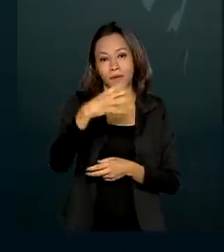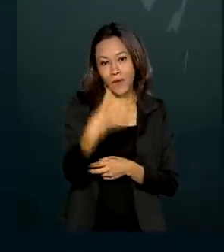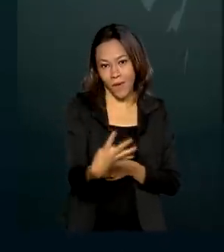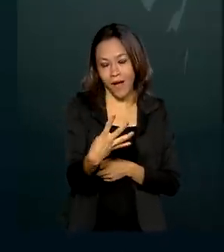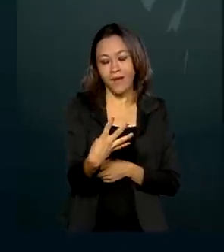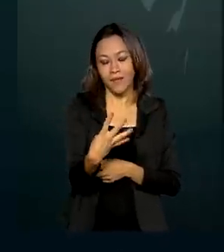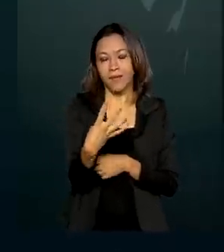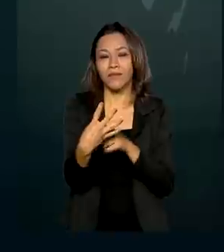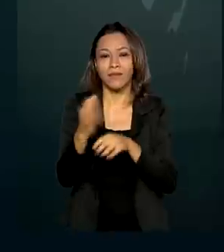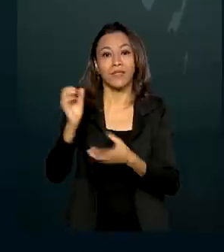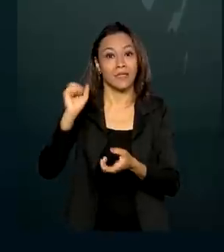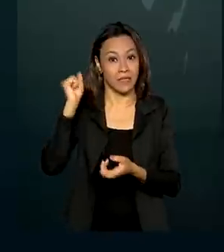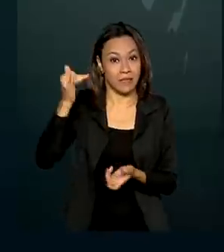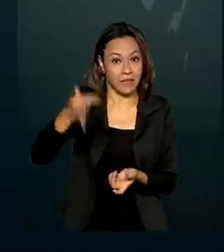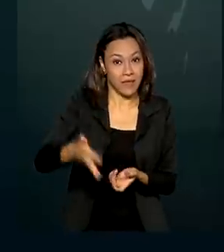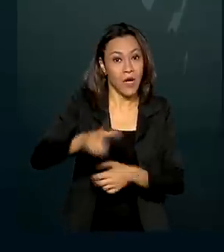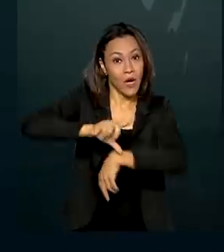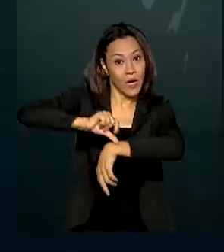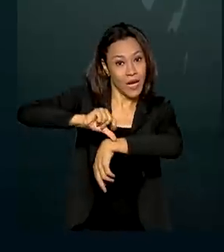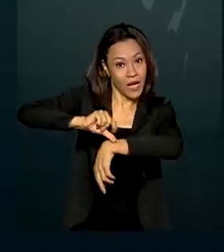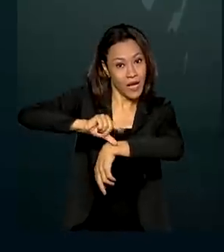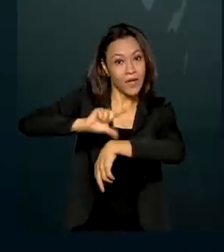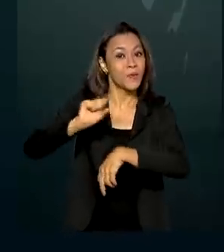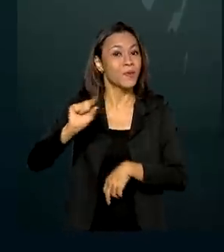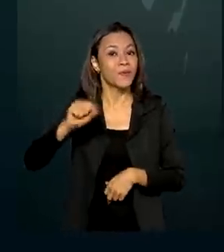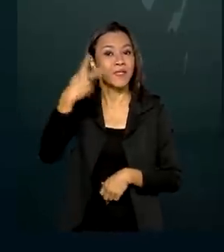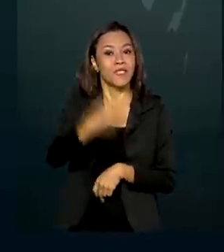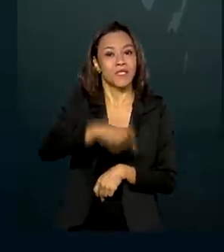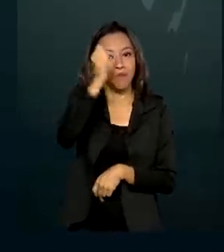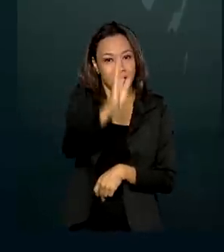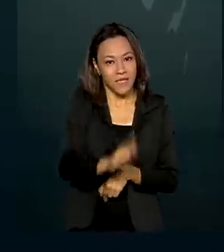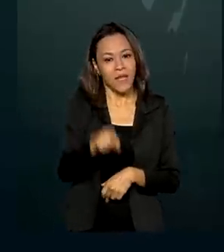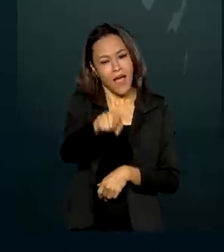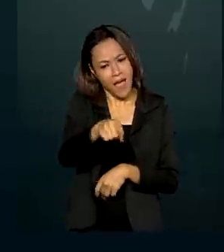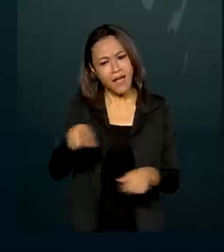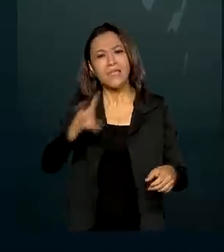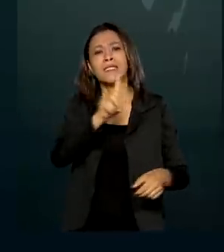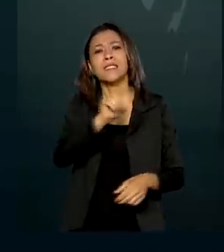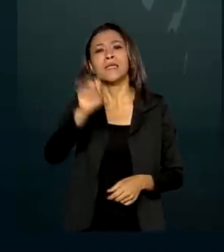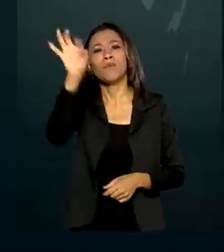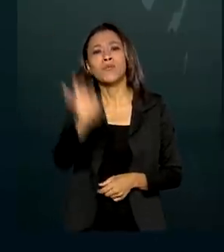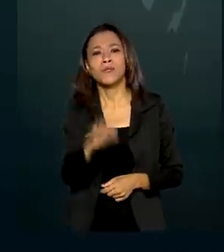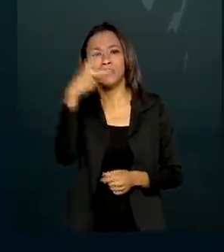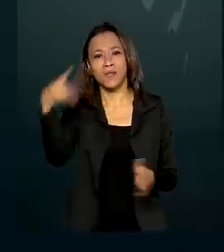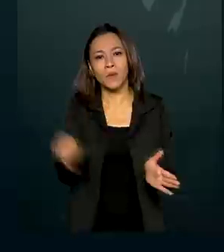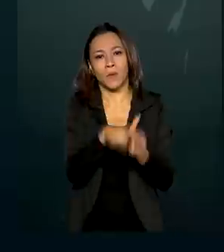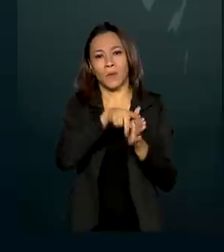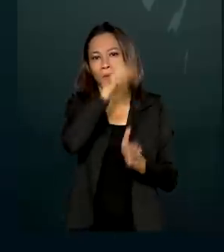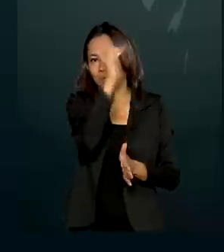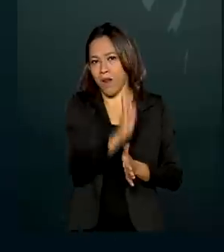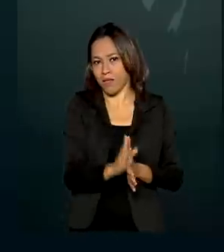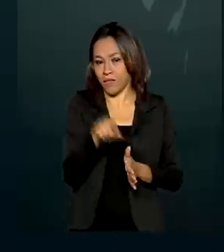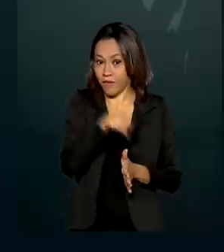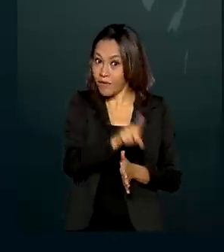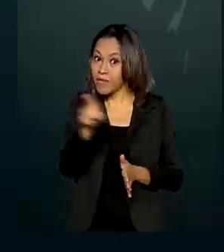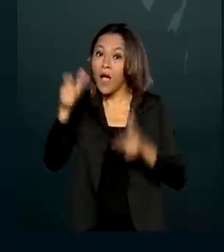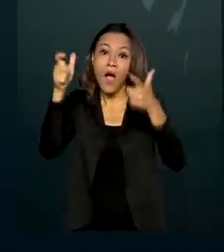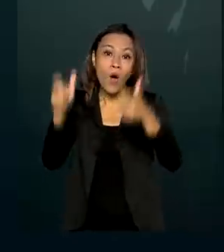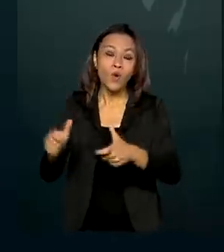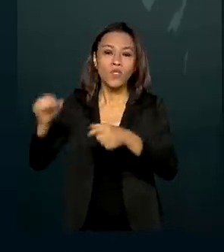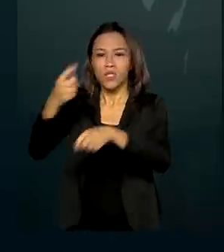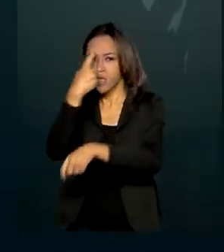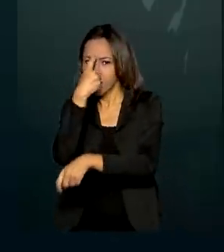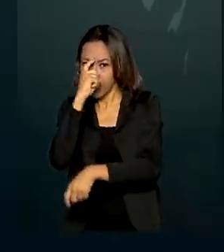horário de Brasília, o primeiro satélite totalmente brasileiro, será lançado de uma base na Índia.